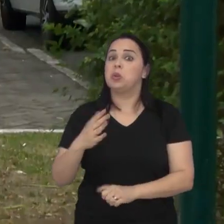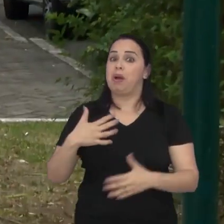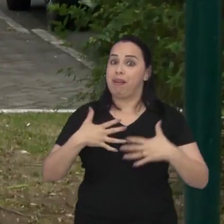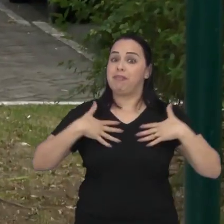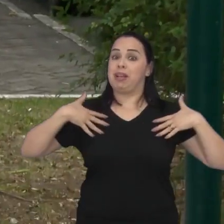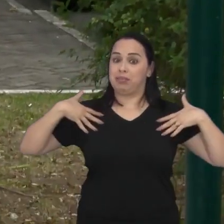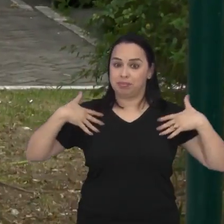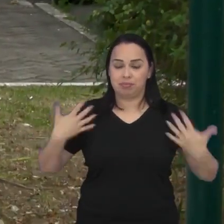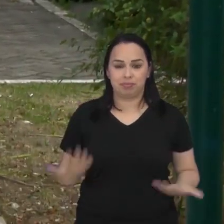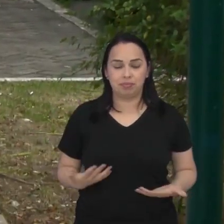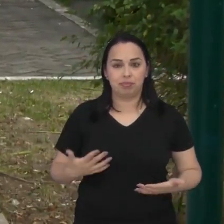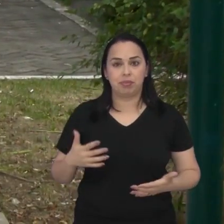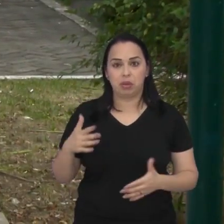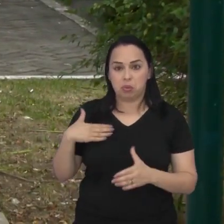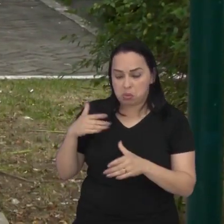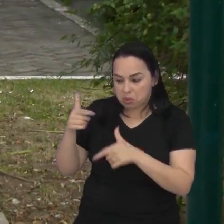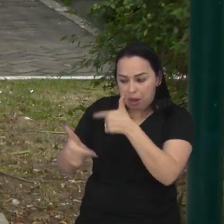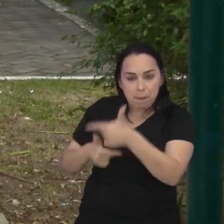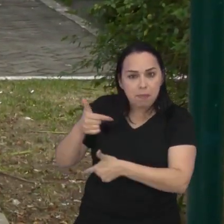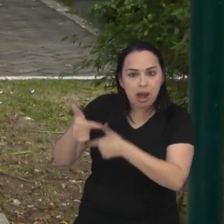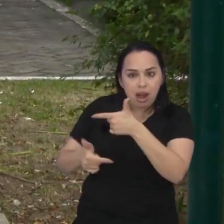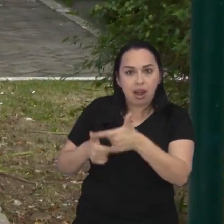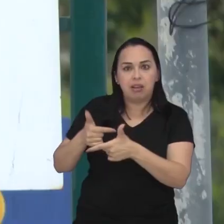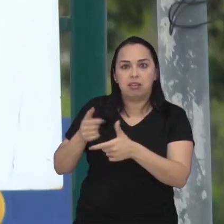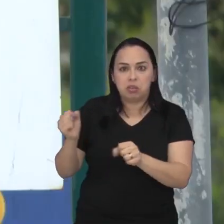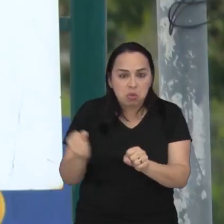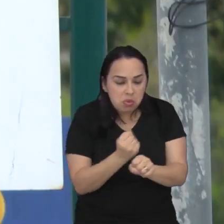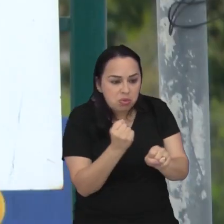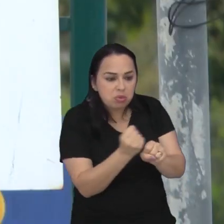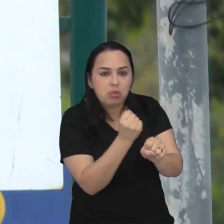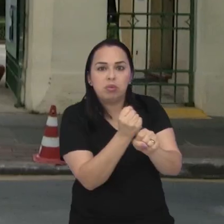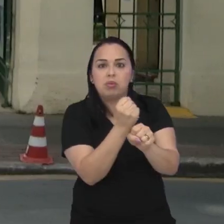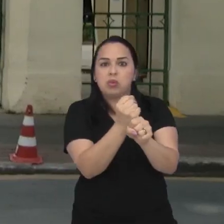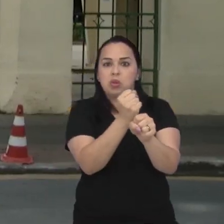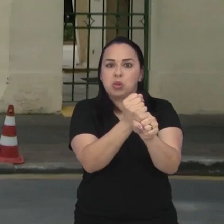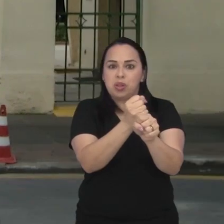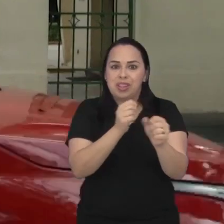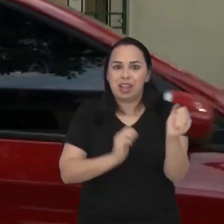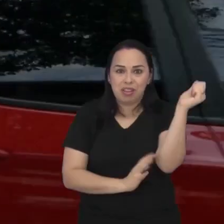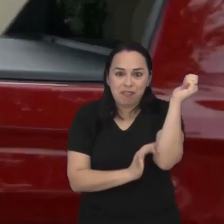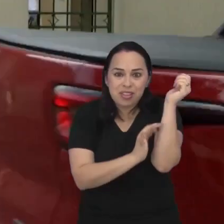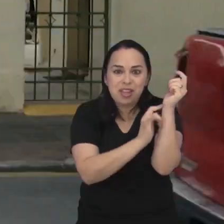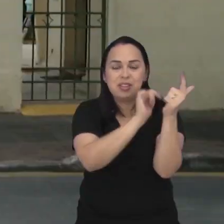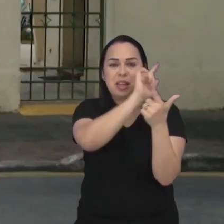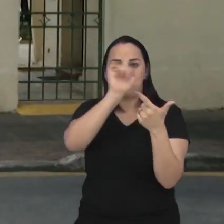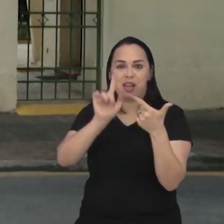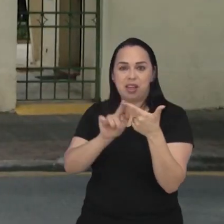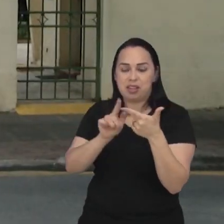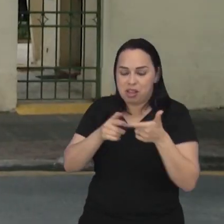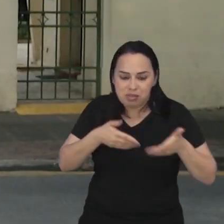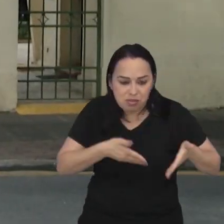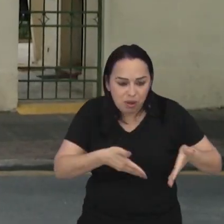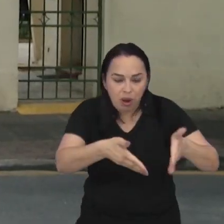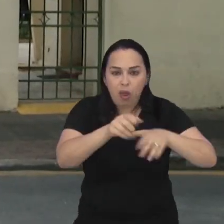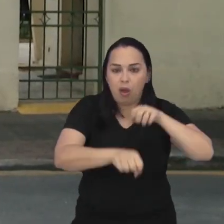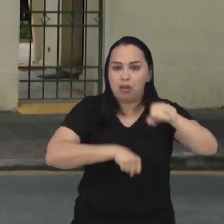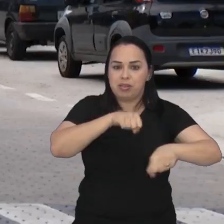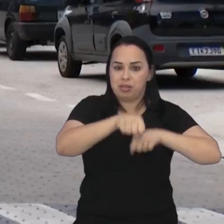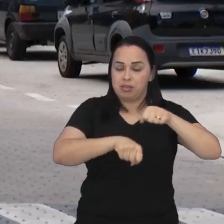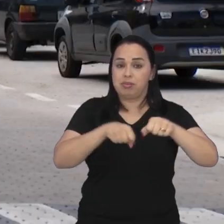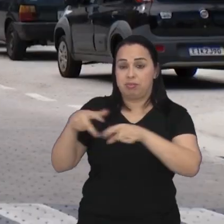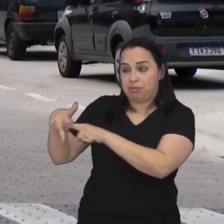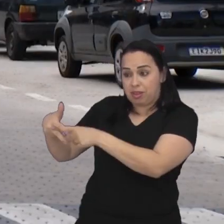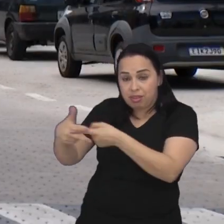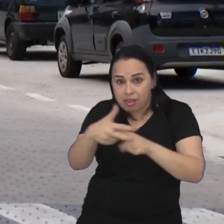O trabalho do Conselho também possibilitou a construção de ciclovias do Parque Vicentina Aranha e, mais recentemente,